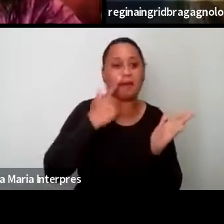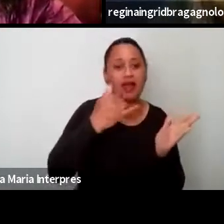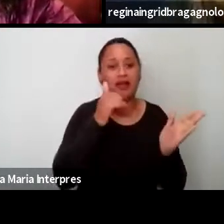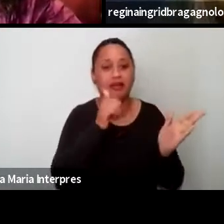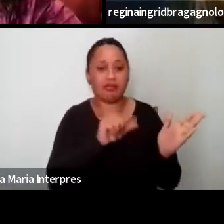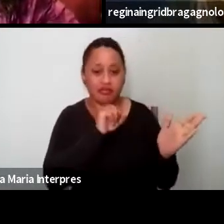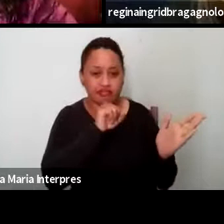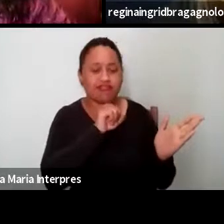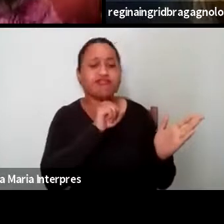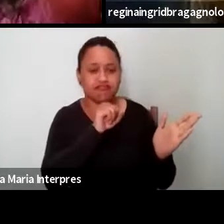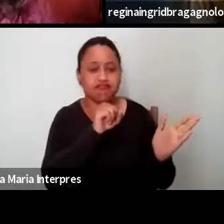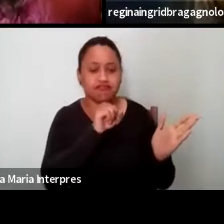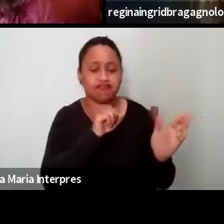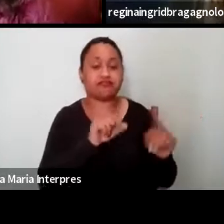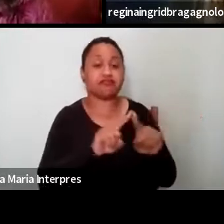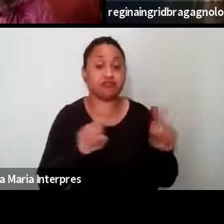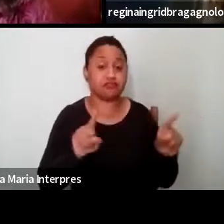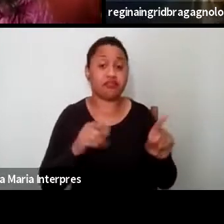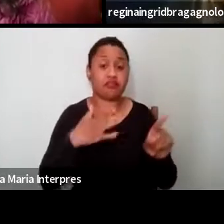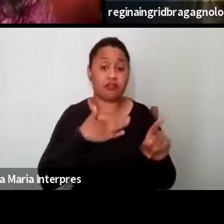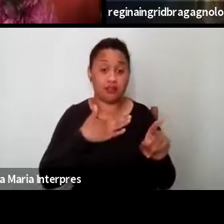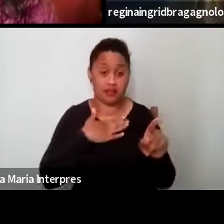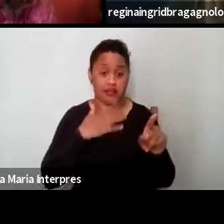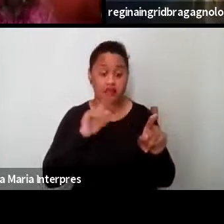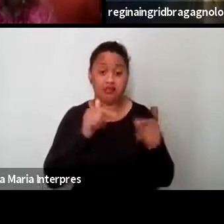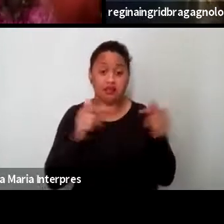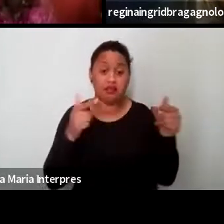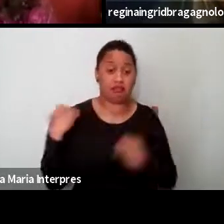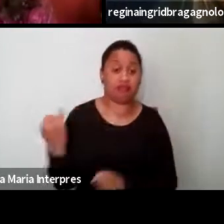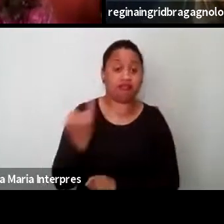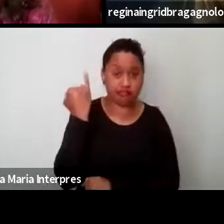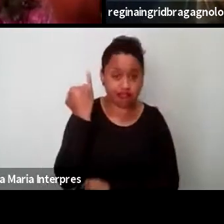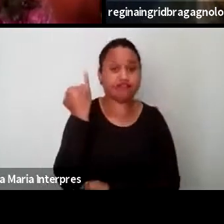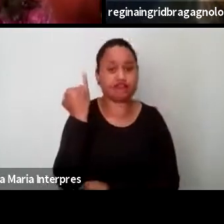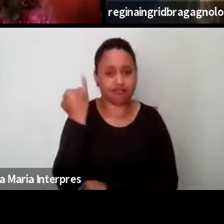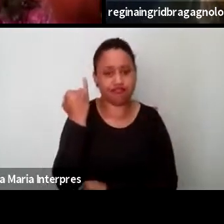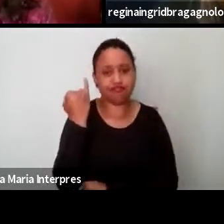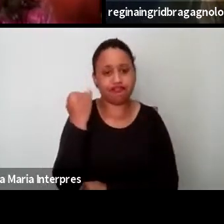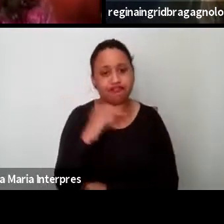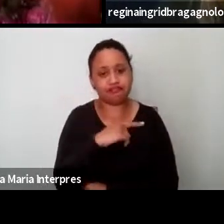pais, né? Mas eu acho que esse, para mim, é um dado muito importante, né?